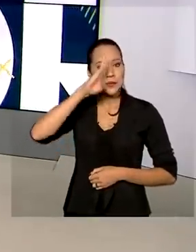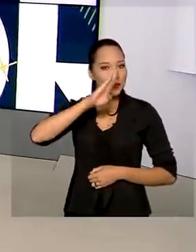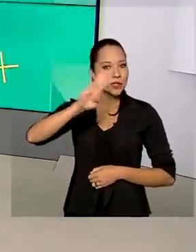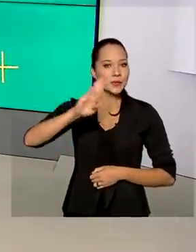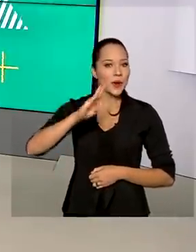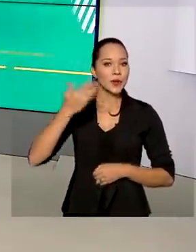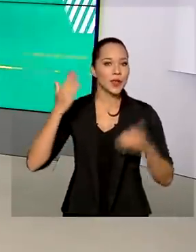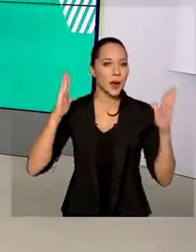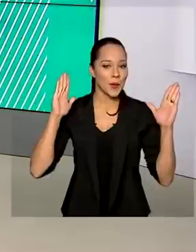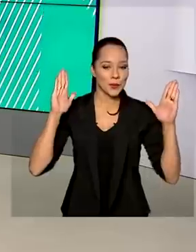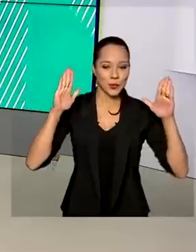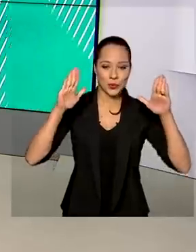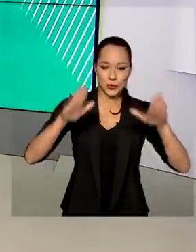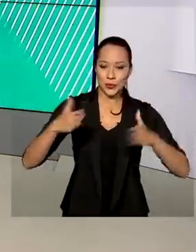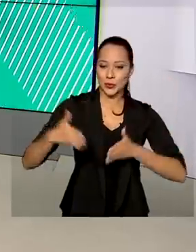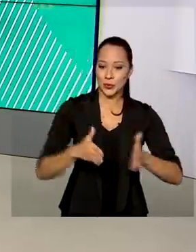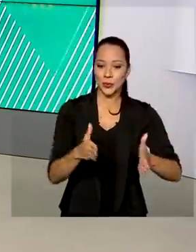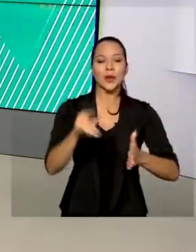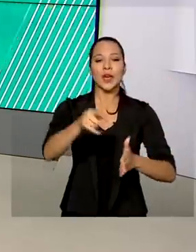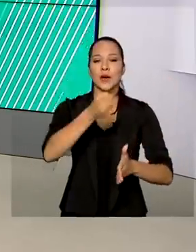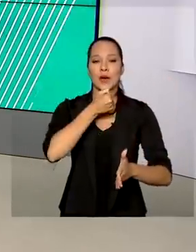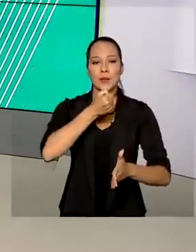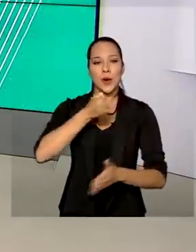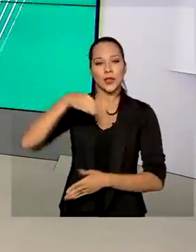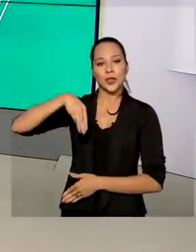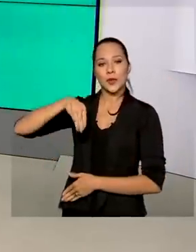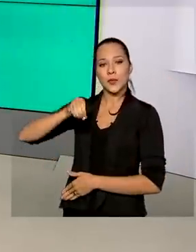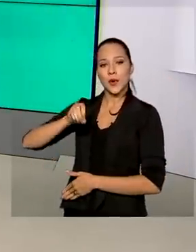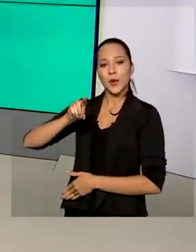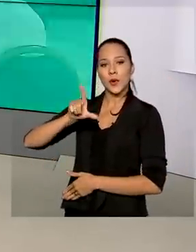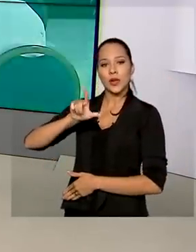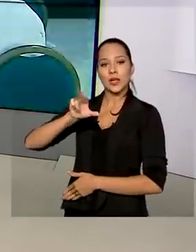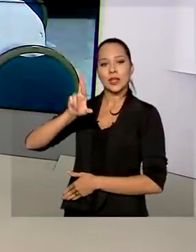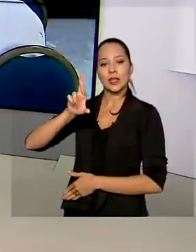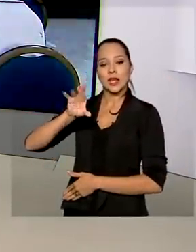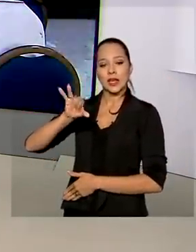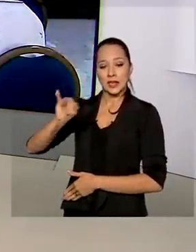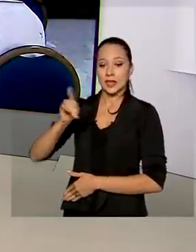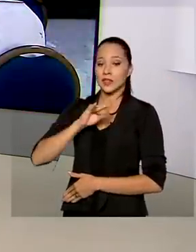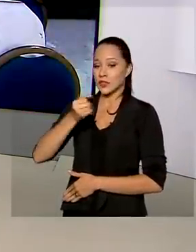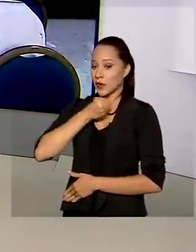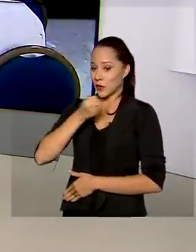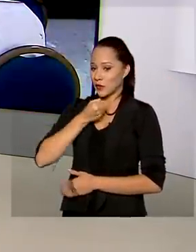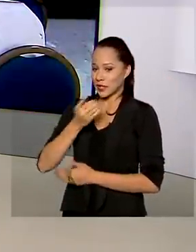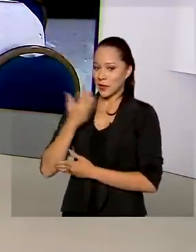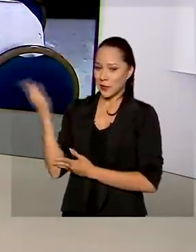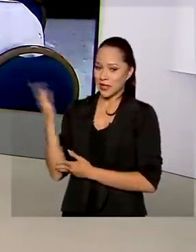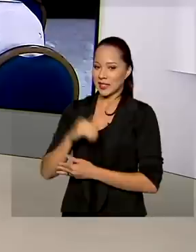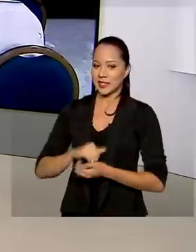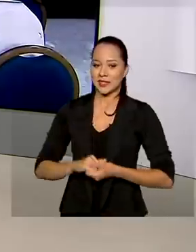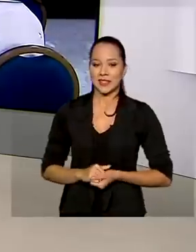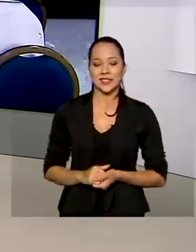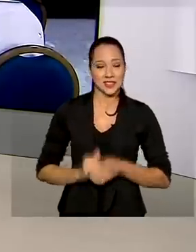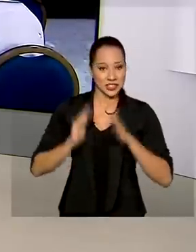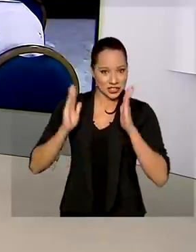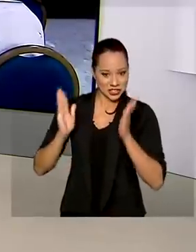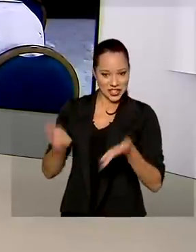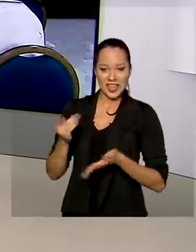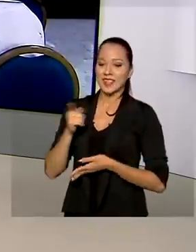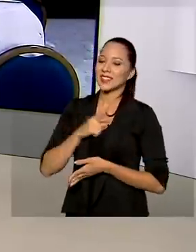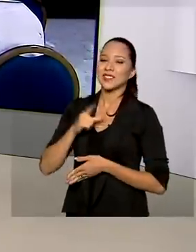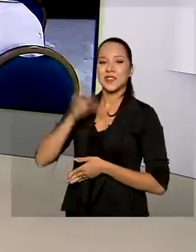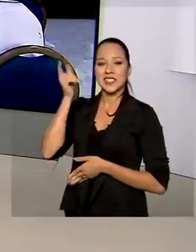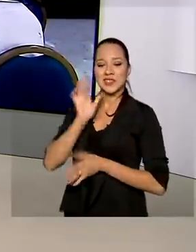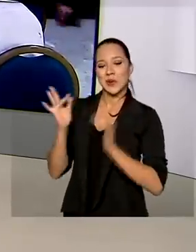da pista é o nosso repórter Molinari, que daqui a pouco a gente vai conversar com ele. Ah, já estamos com